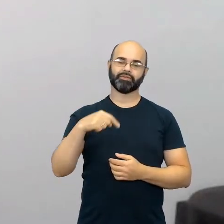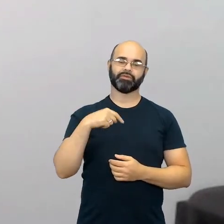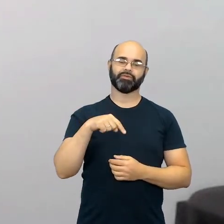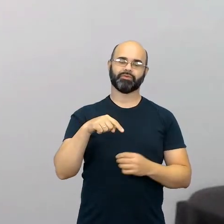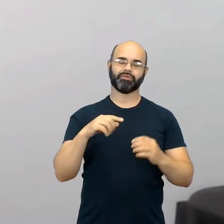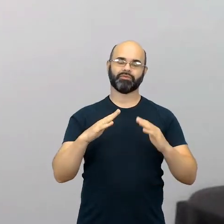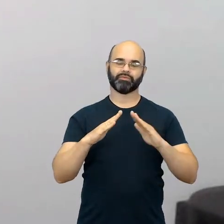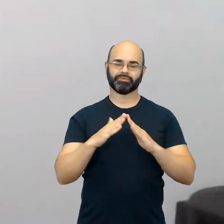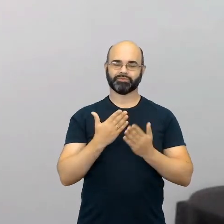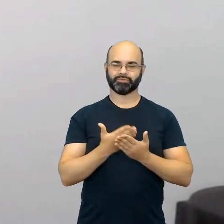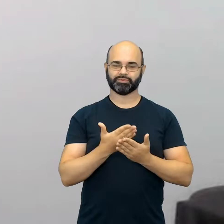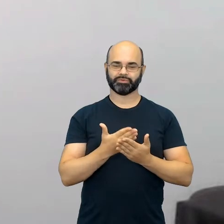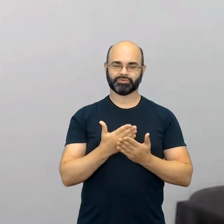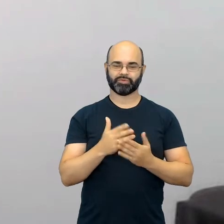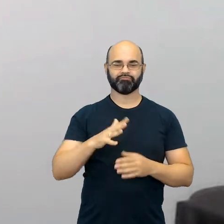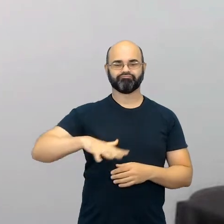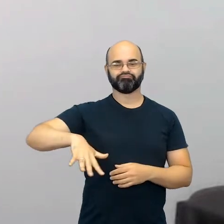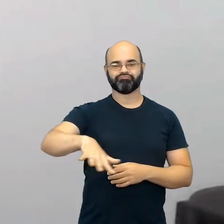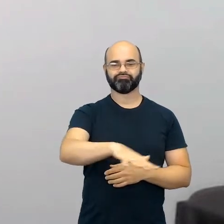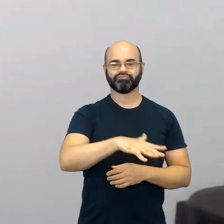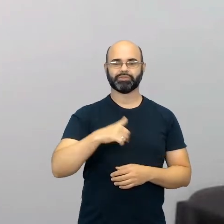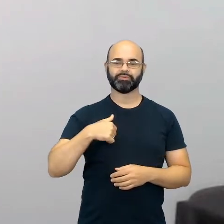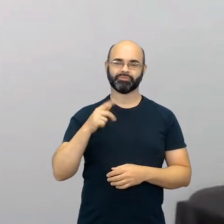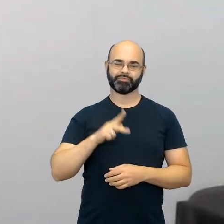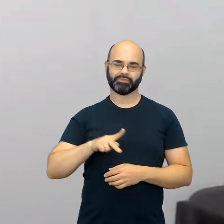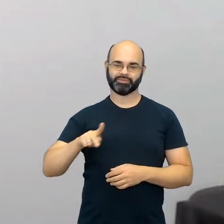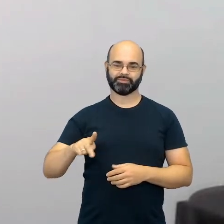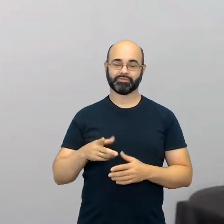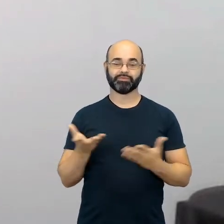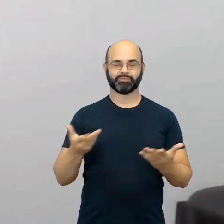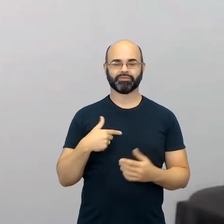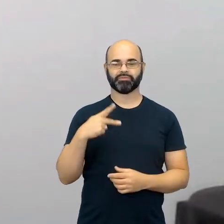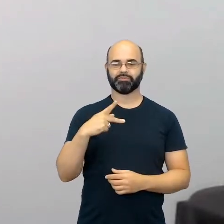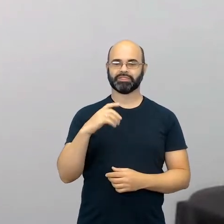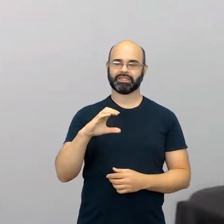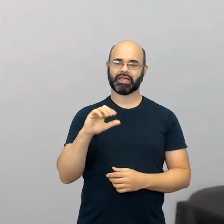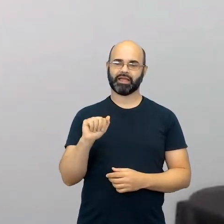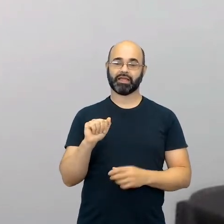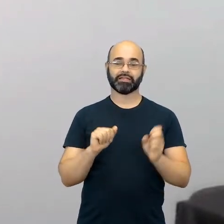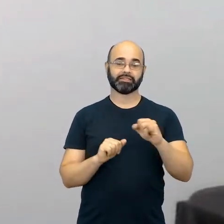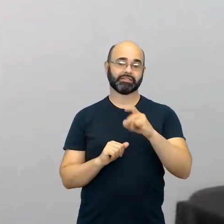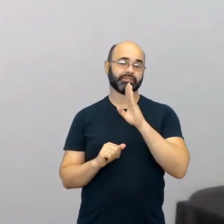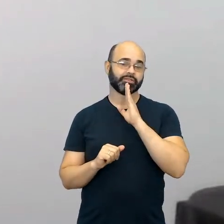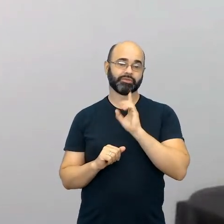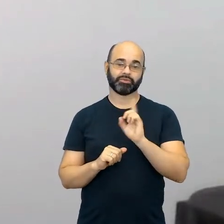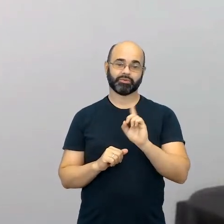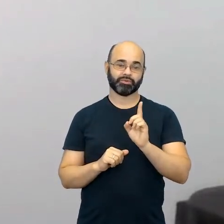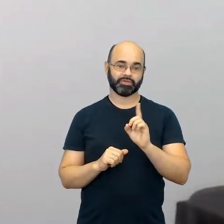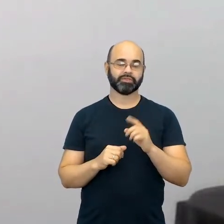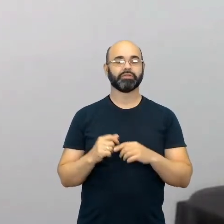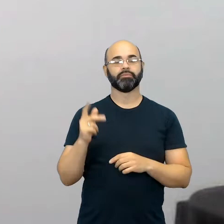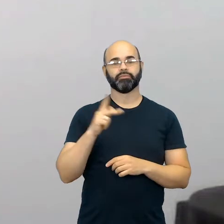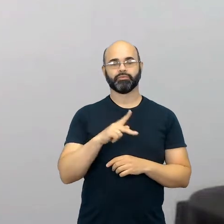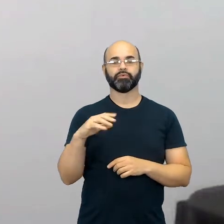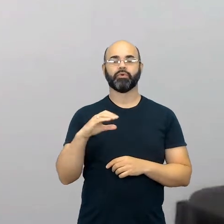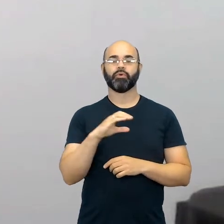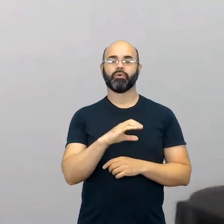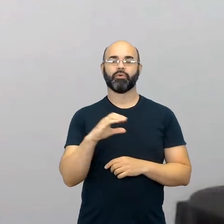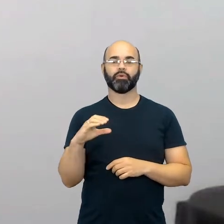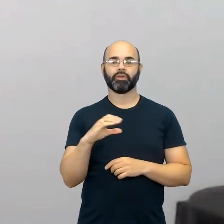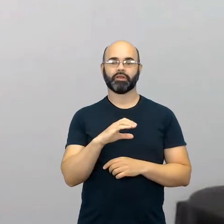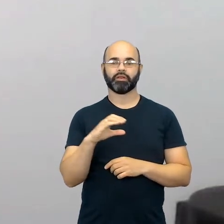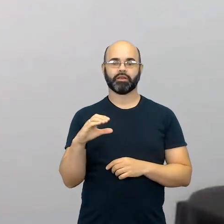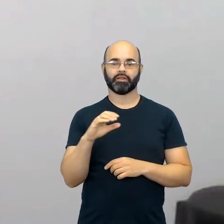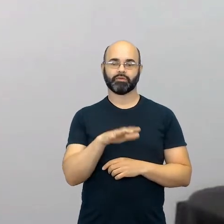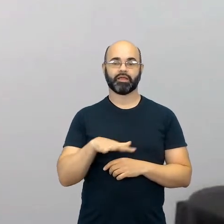PCA nesse momento, e quem não conhece o programa, o professor coordenador de área, ele tem metade das suas funções